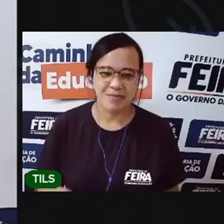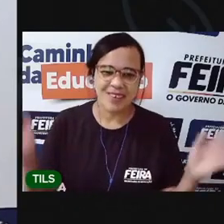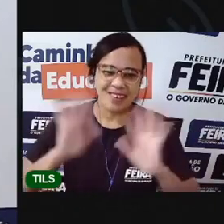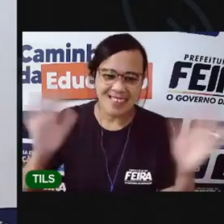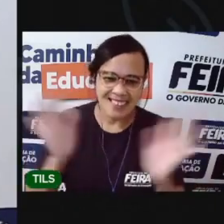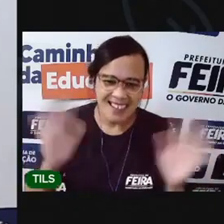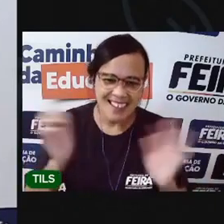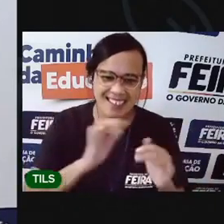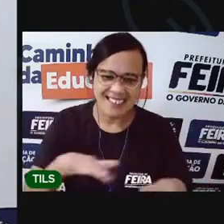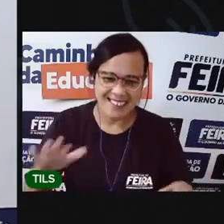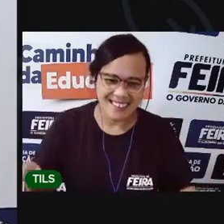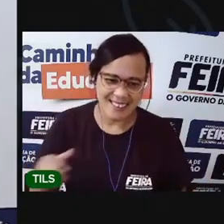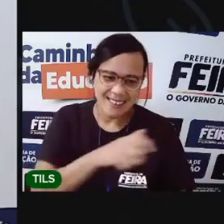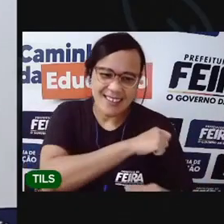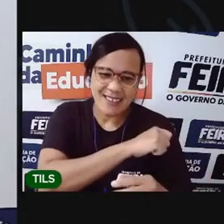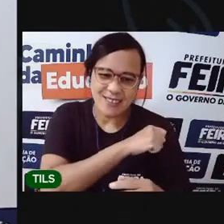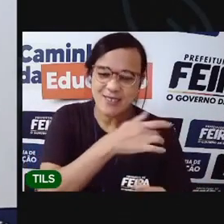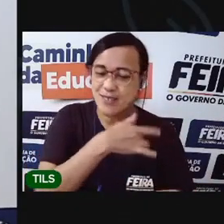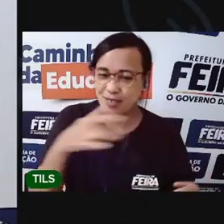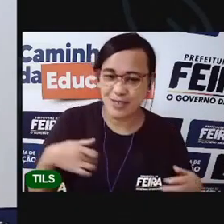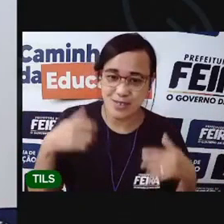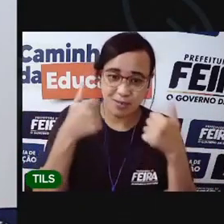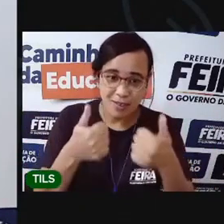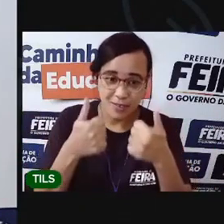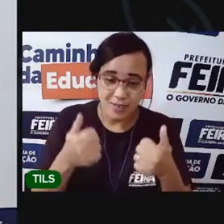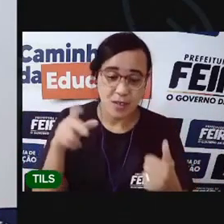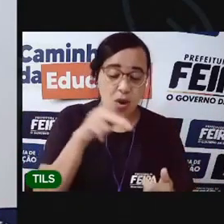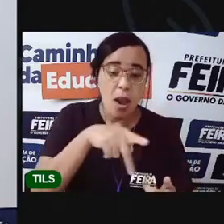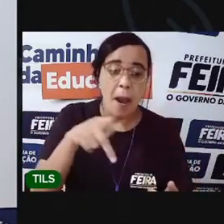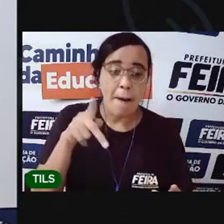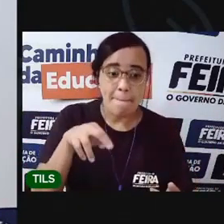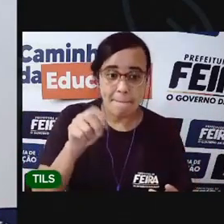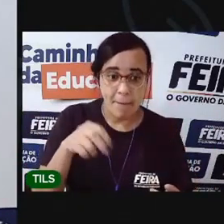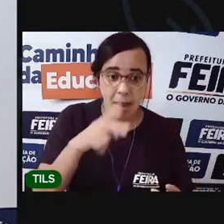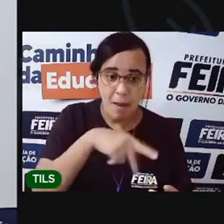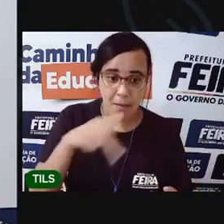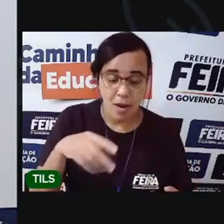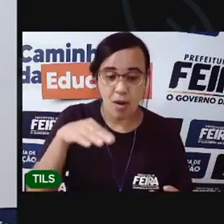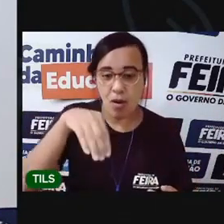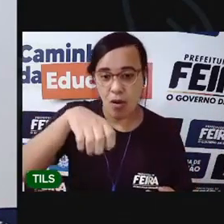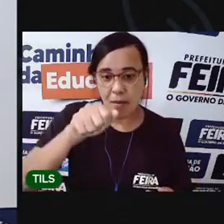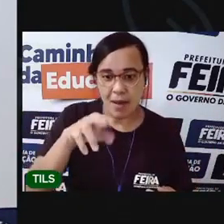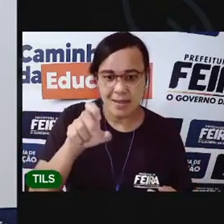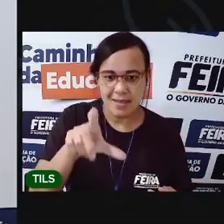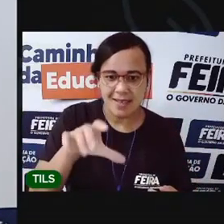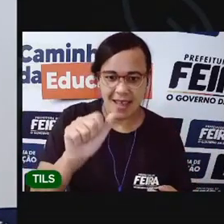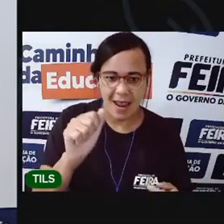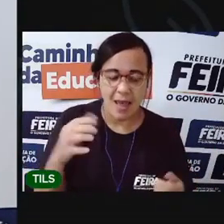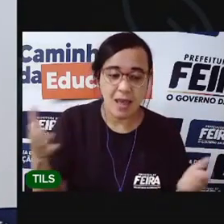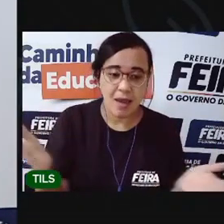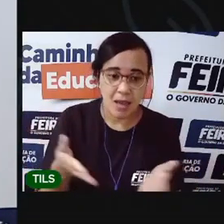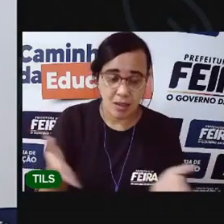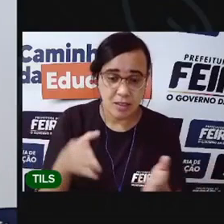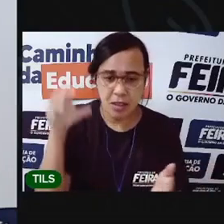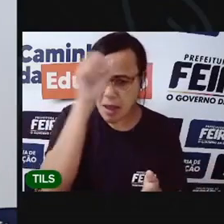Olá, crianças! Tudo bem com vocês? Eu sou a Pró-Marcela e na videoaula de hoje, Ciências Humanas, a gente vai